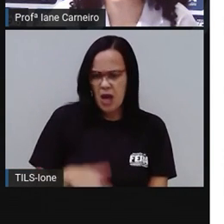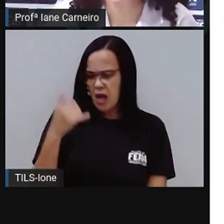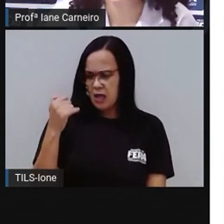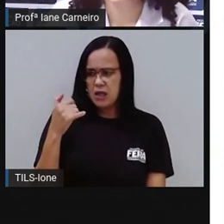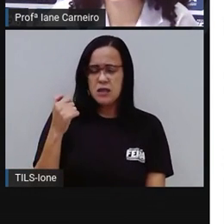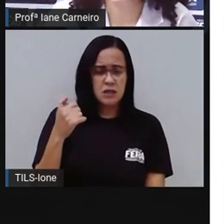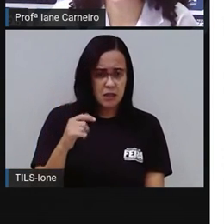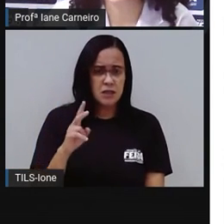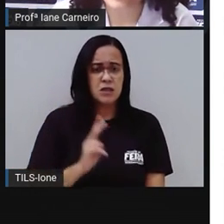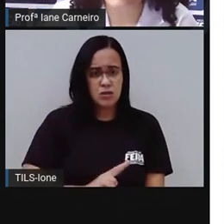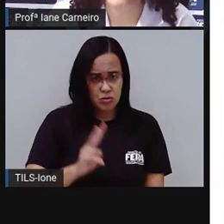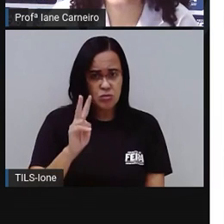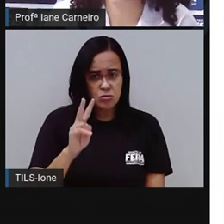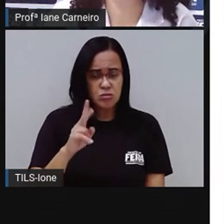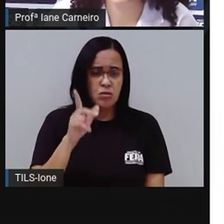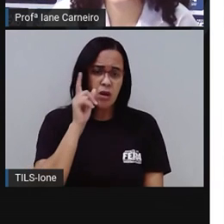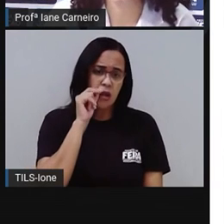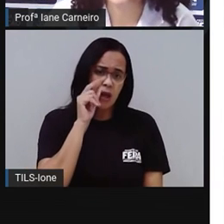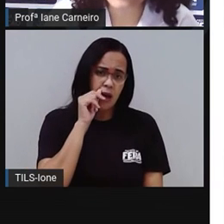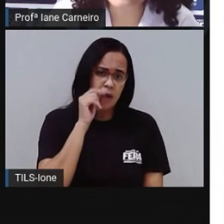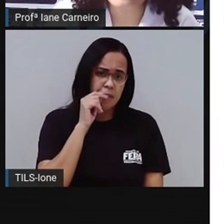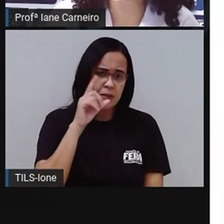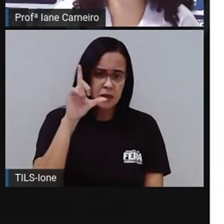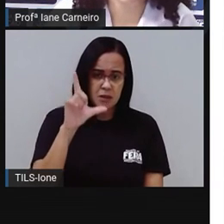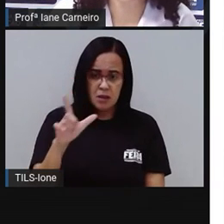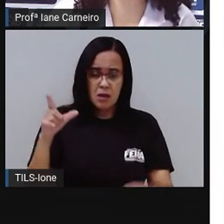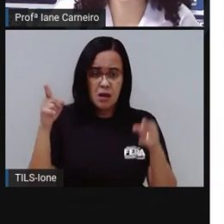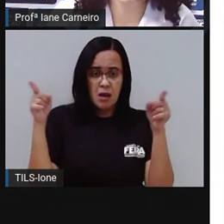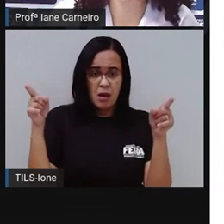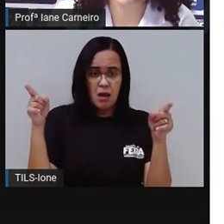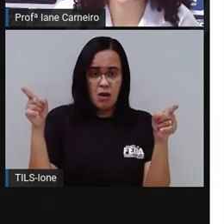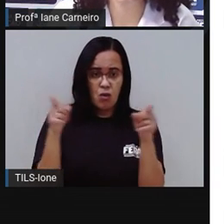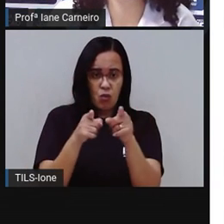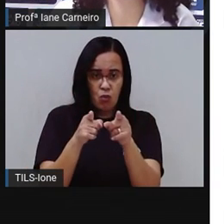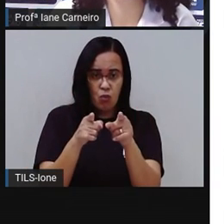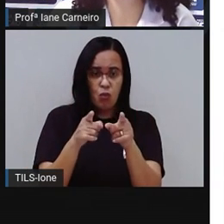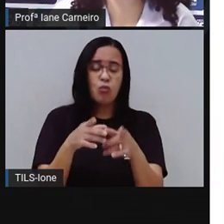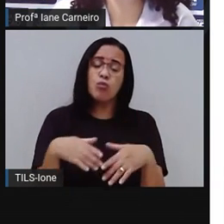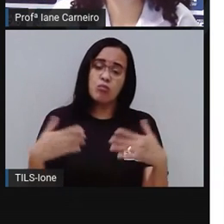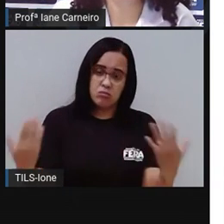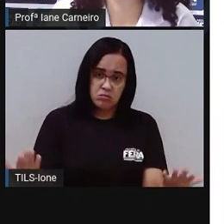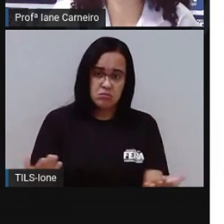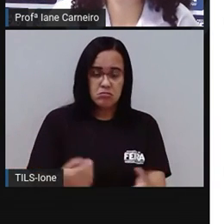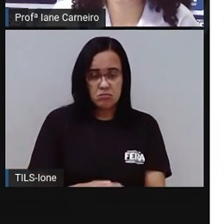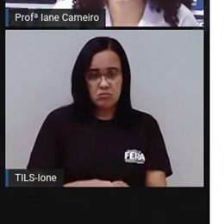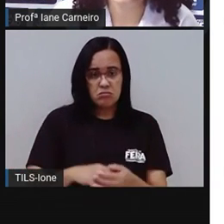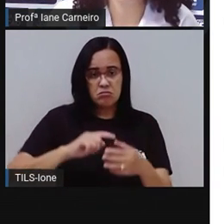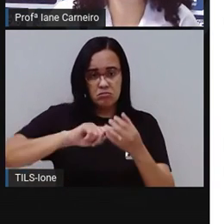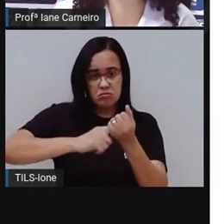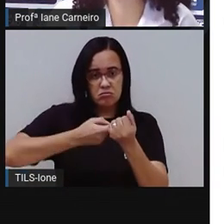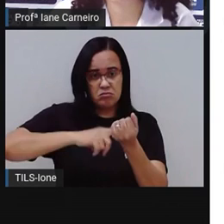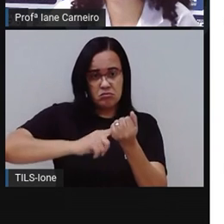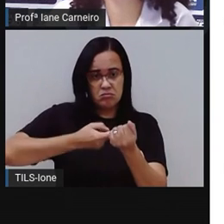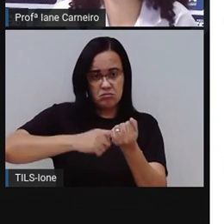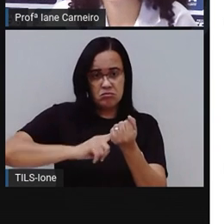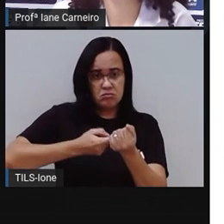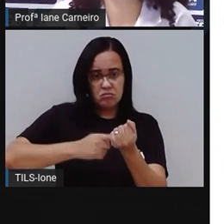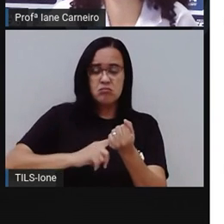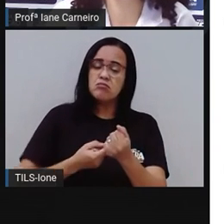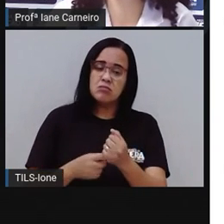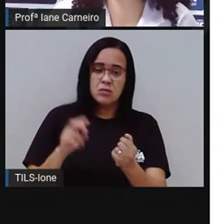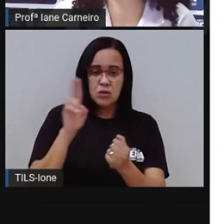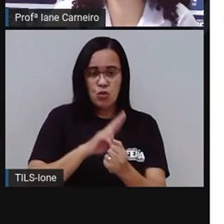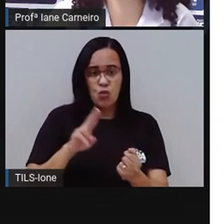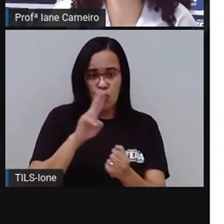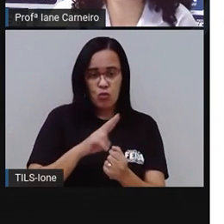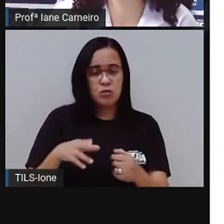né? Letra B, o lápis. Diminui o tamanho? Quando a gente vai usando e vai apontando, né? E o apontador, a gente usa para apontar, né?